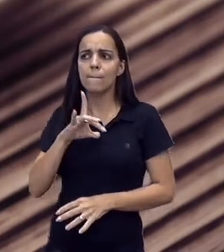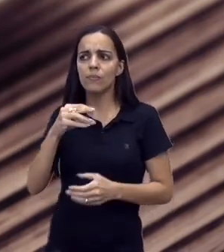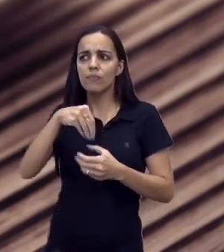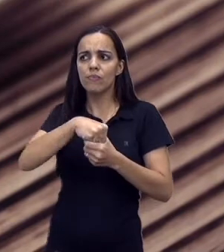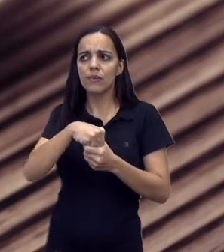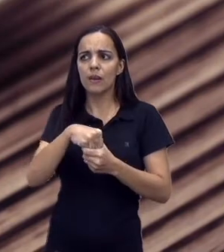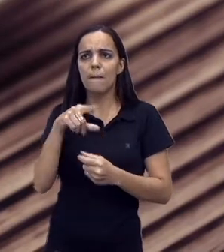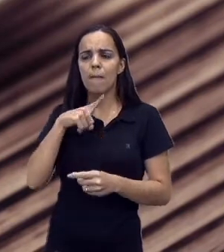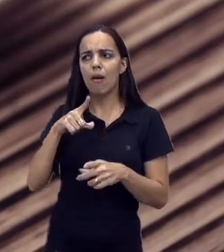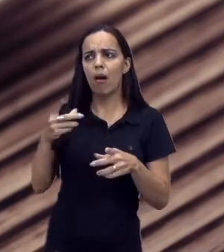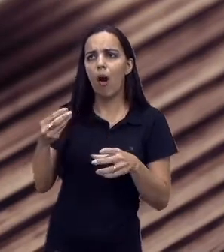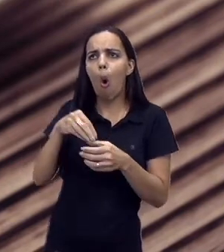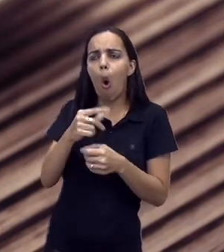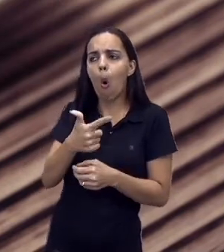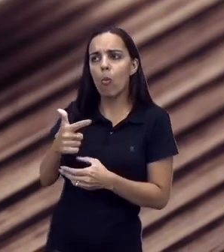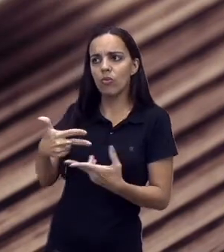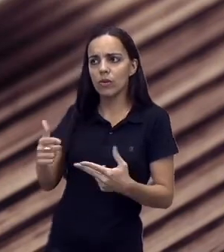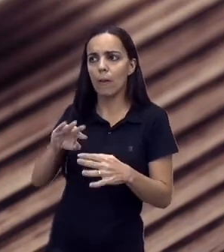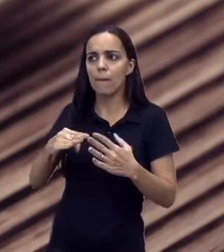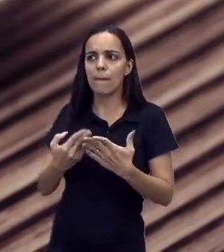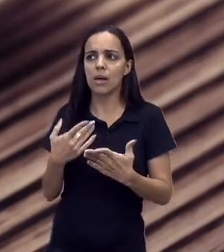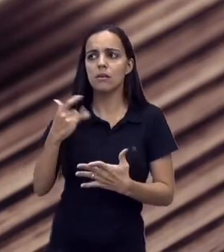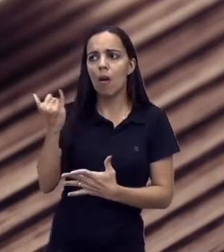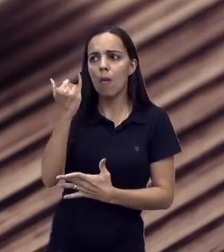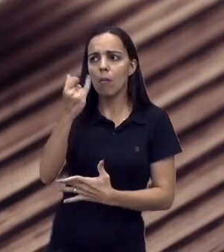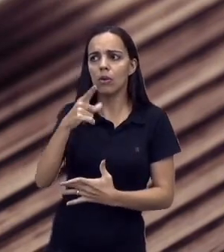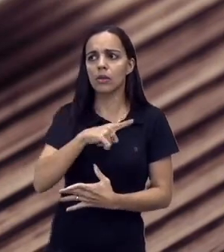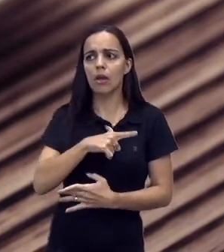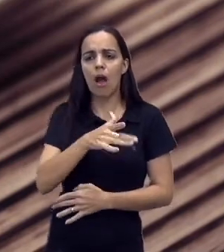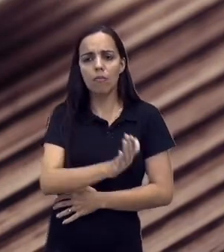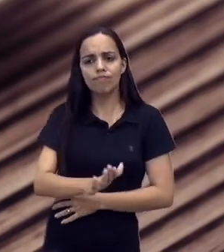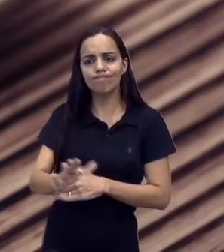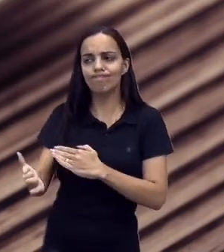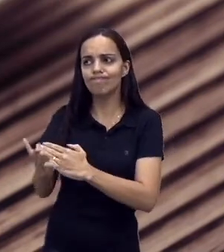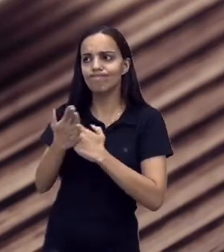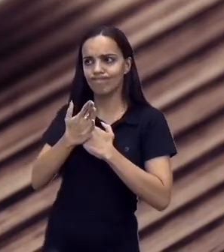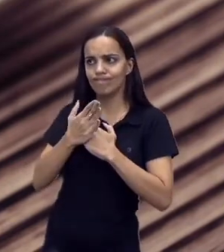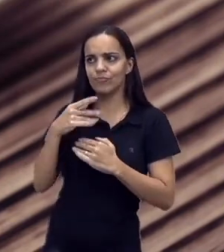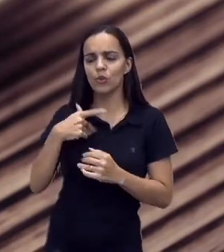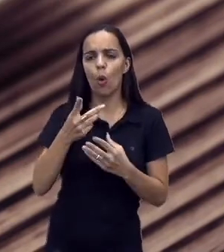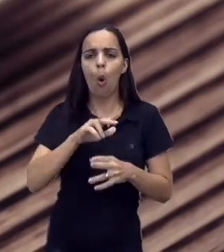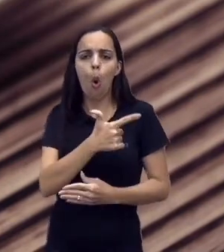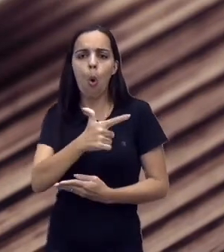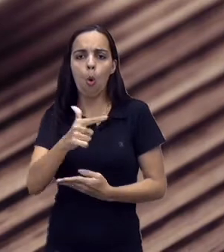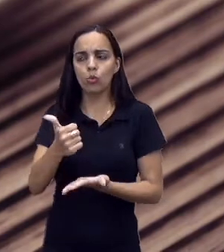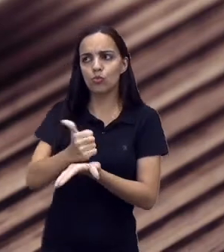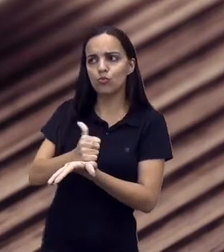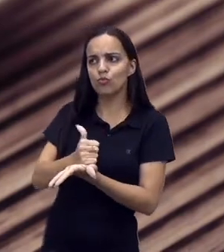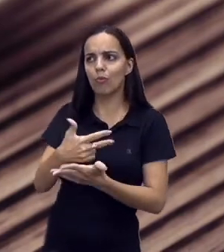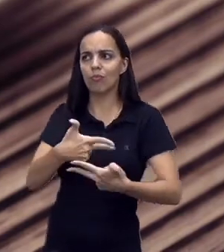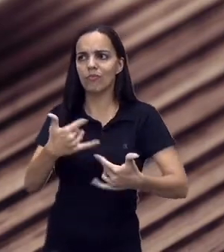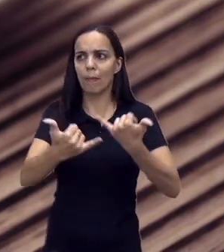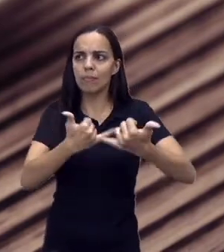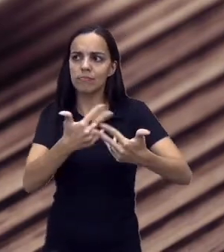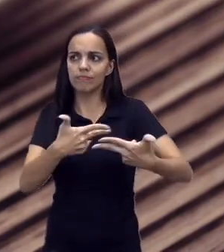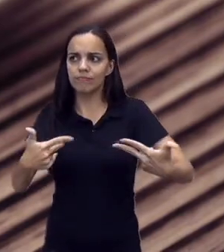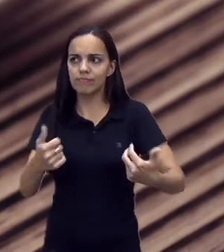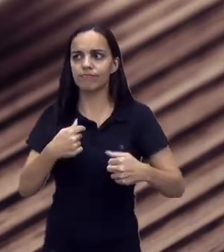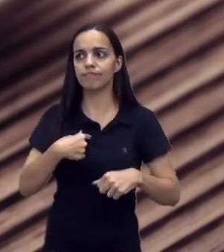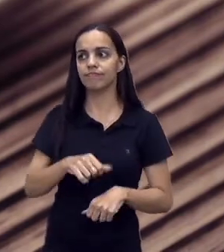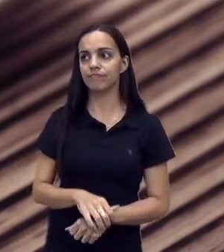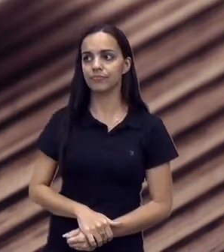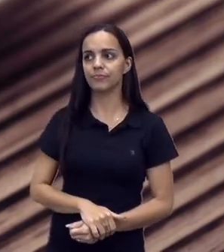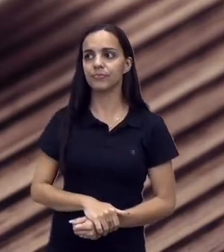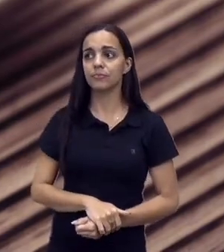conteúdos, também em oficinas como recriação e lazer, pois tem dias que ficamos dentro da sala de aula com alguns jogos.